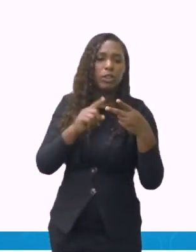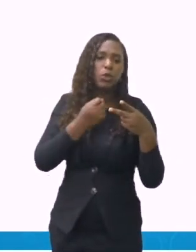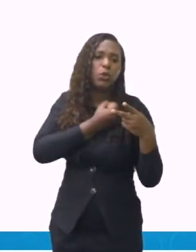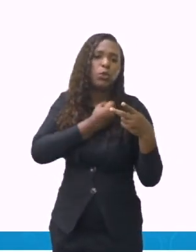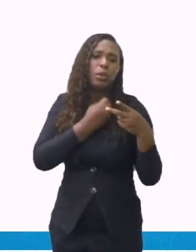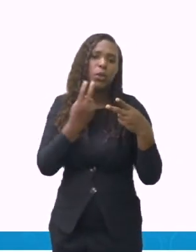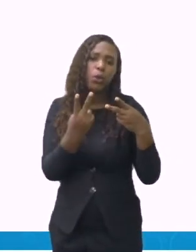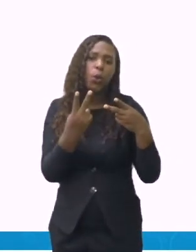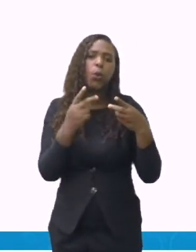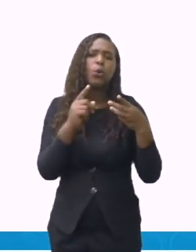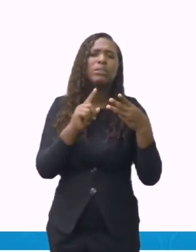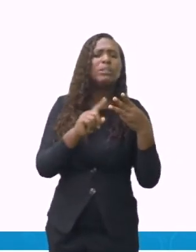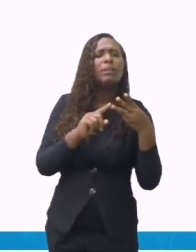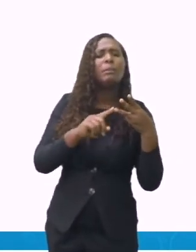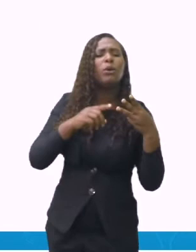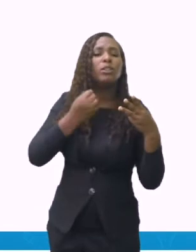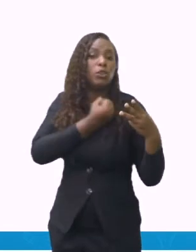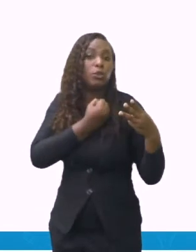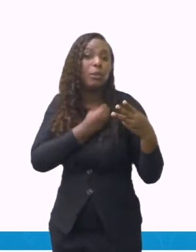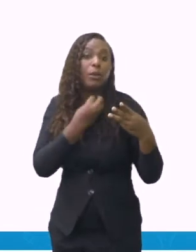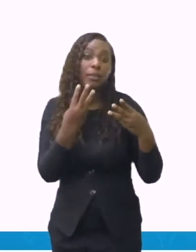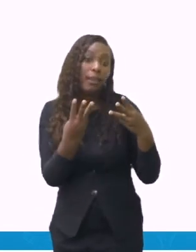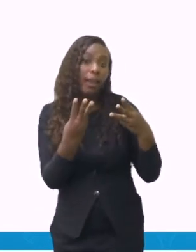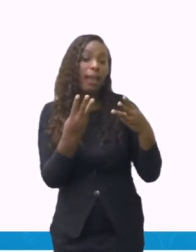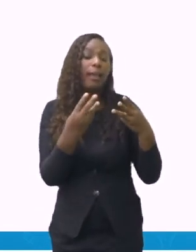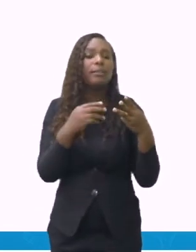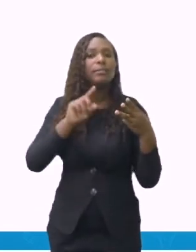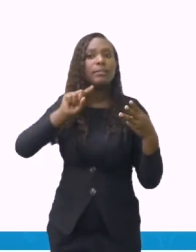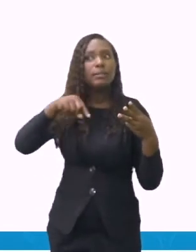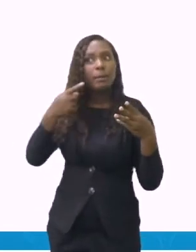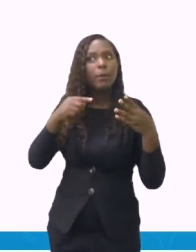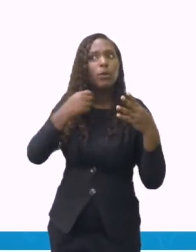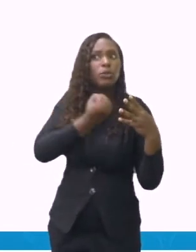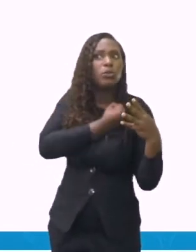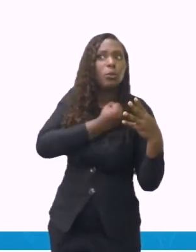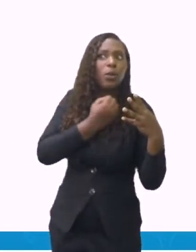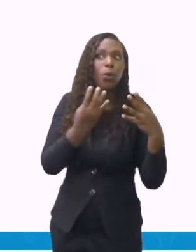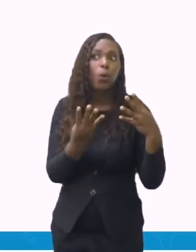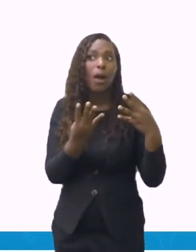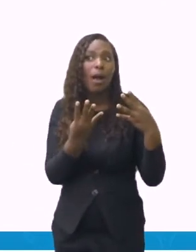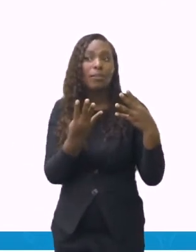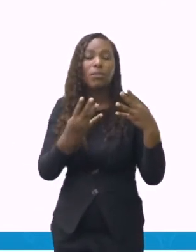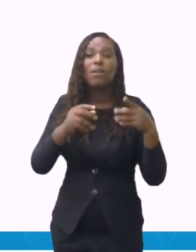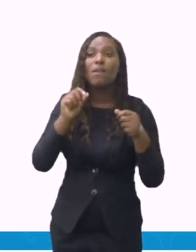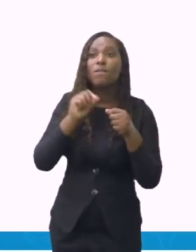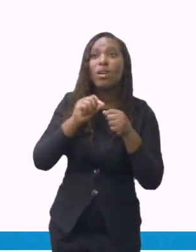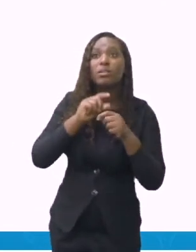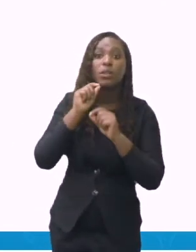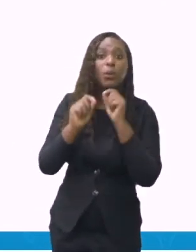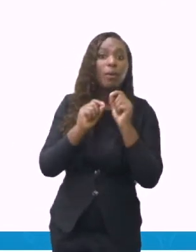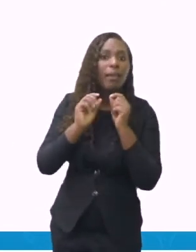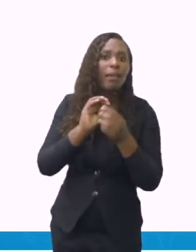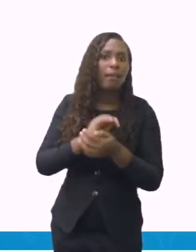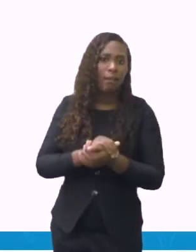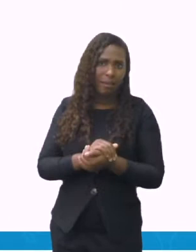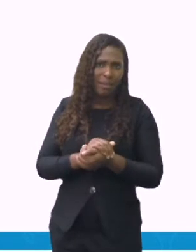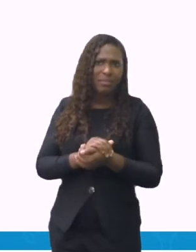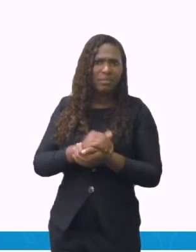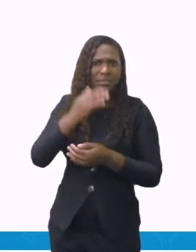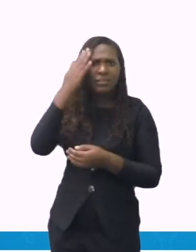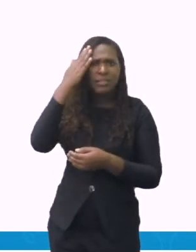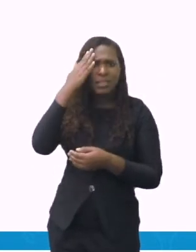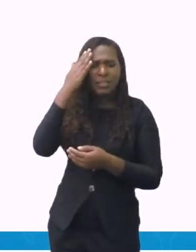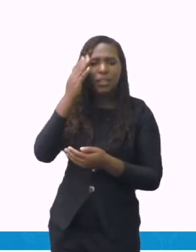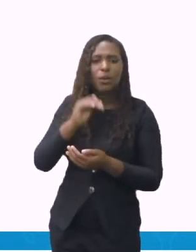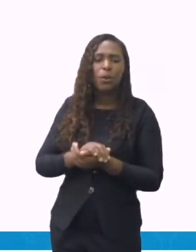Depois, o passo três. Pediu para acrescentar, pediu para esperar um tempo. Por exemplo,